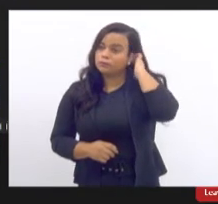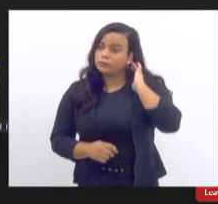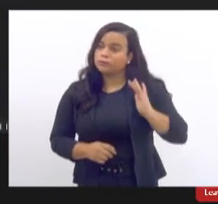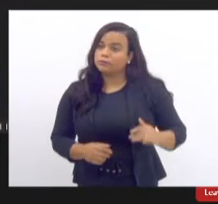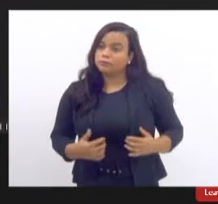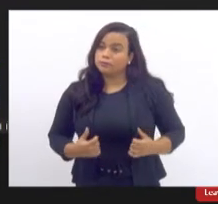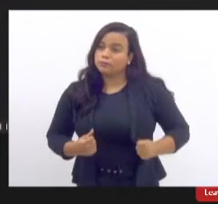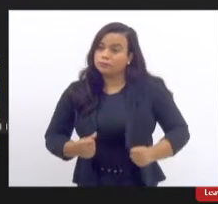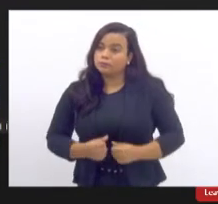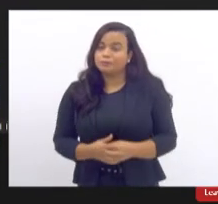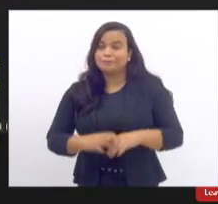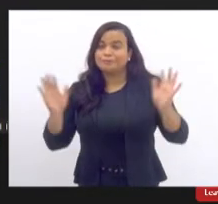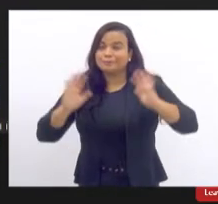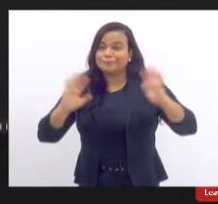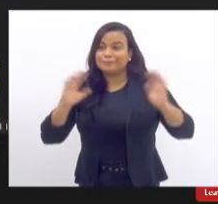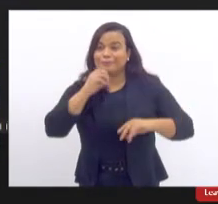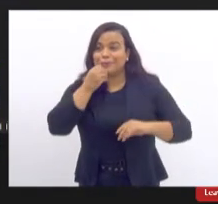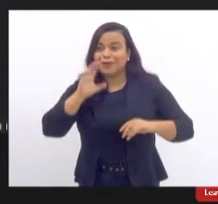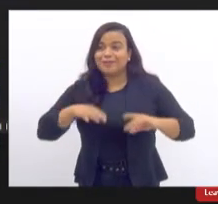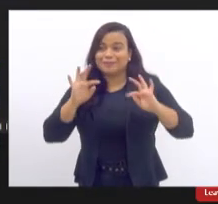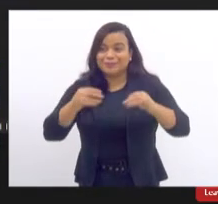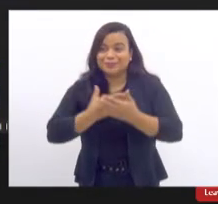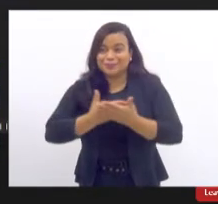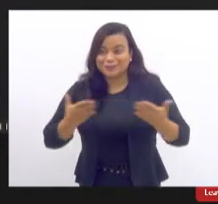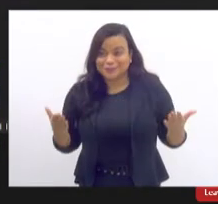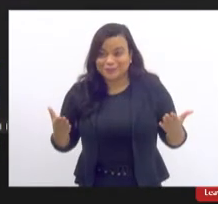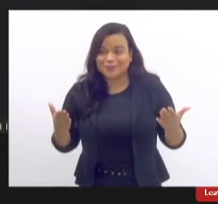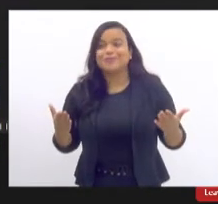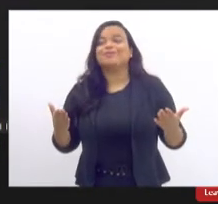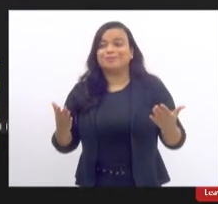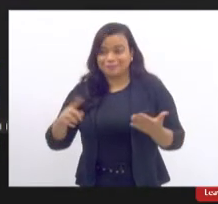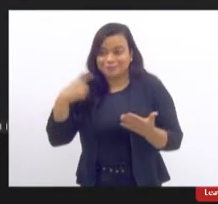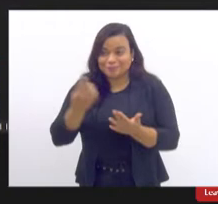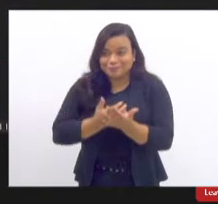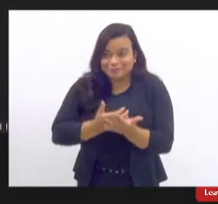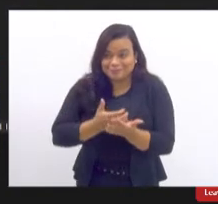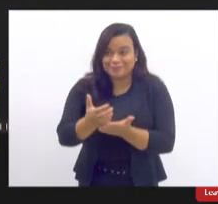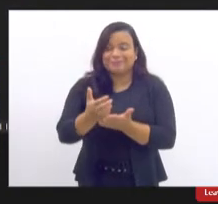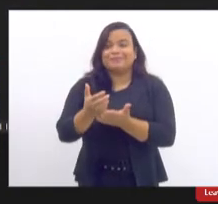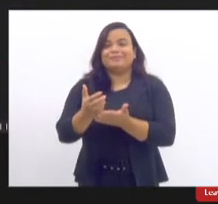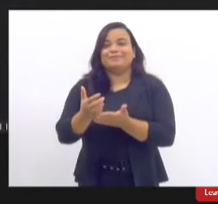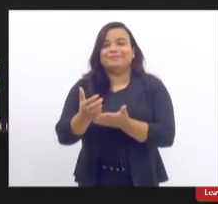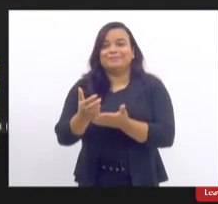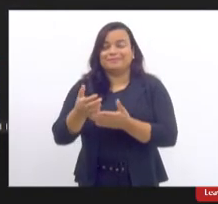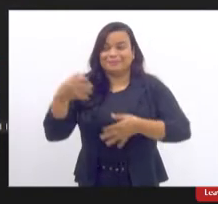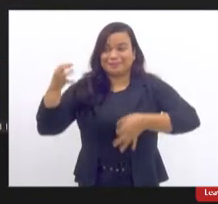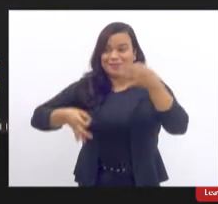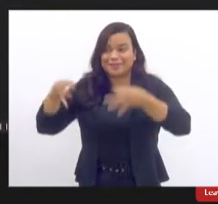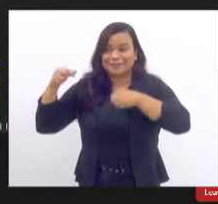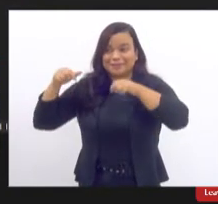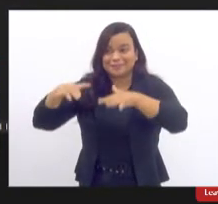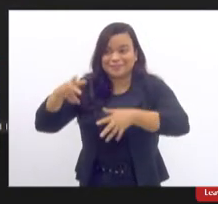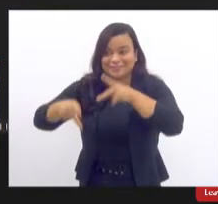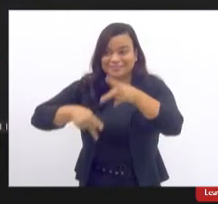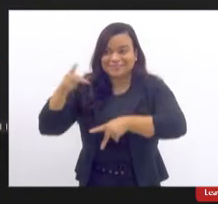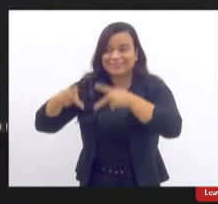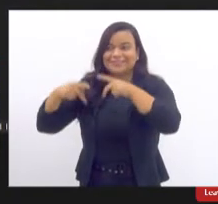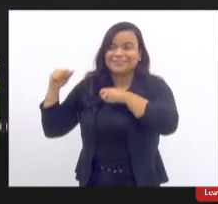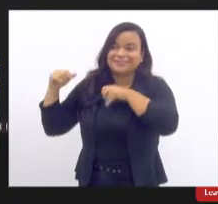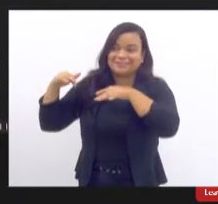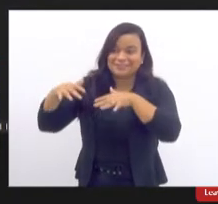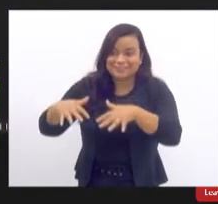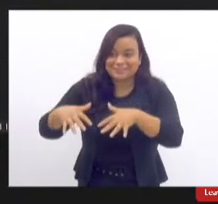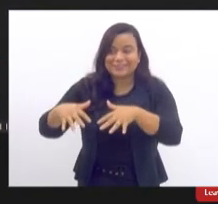Boa tarde a todos, a todas. Vamos dar início aqui a nossa audiência pública da